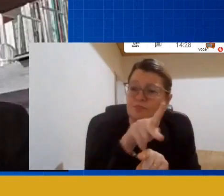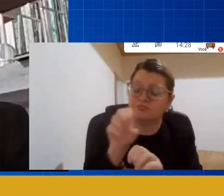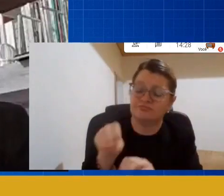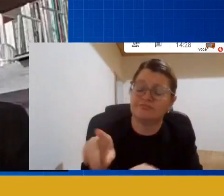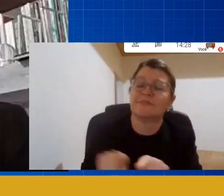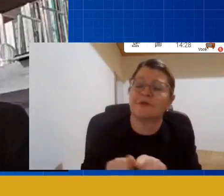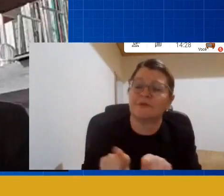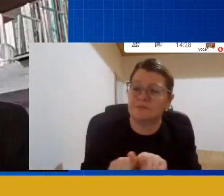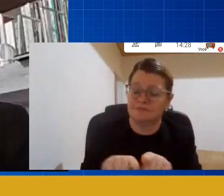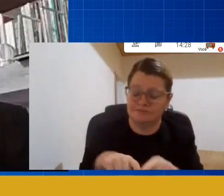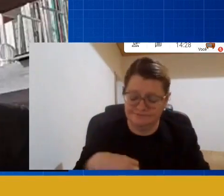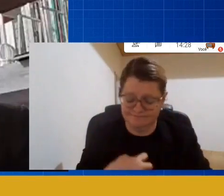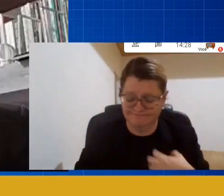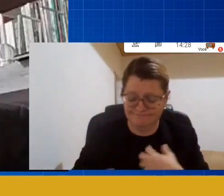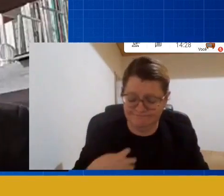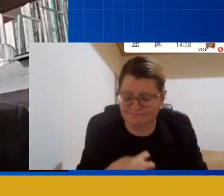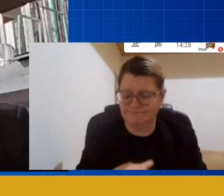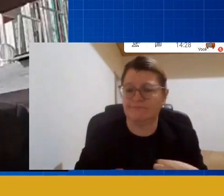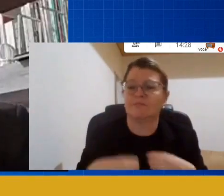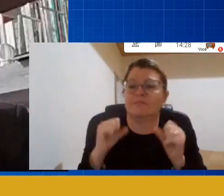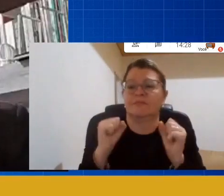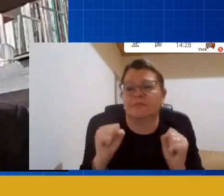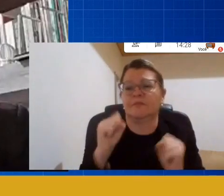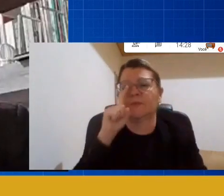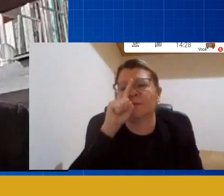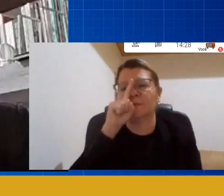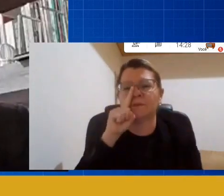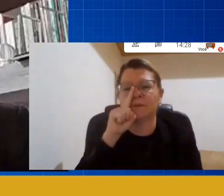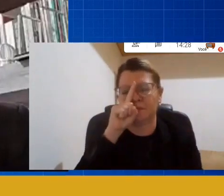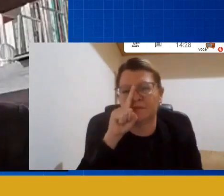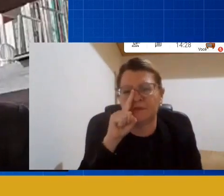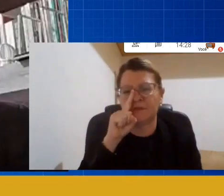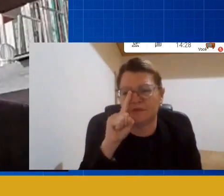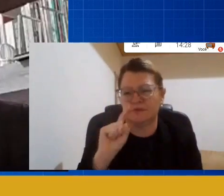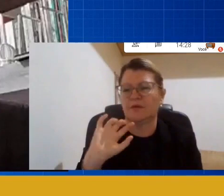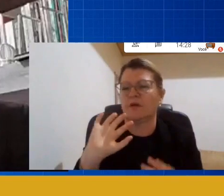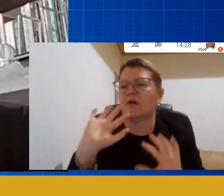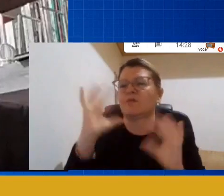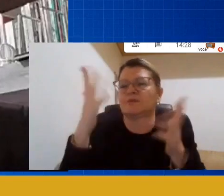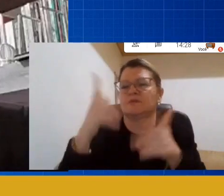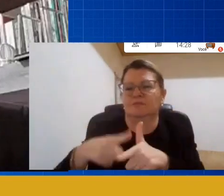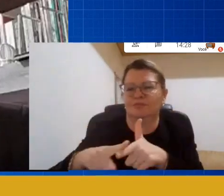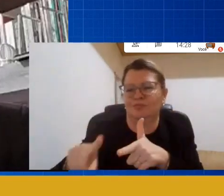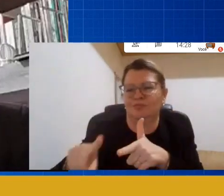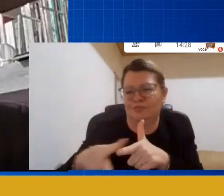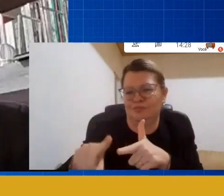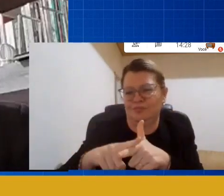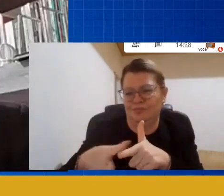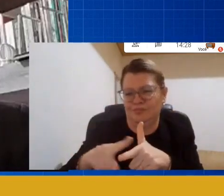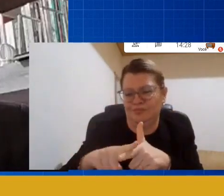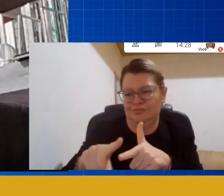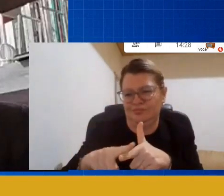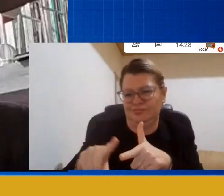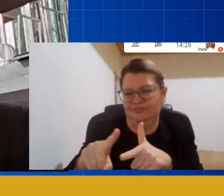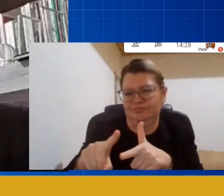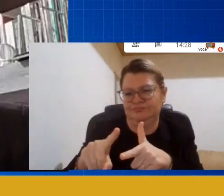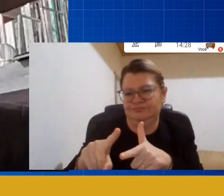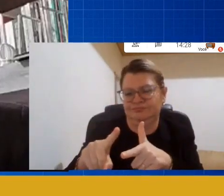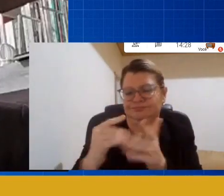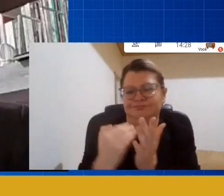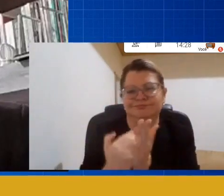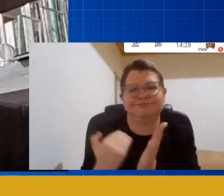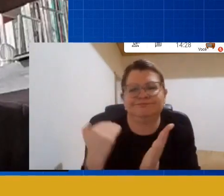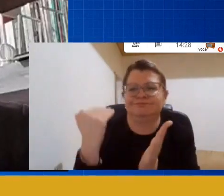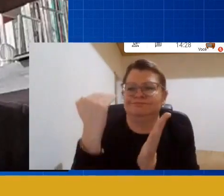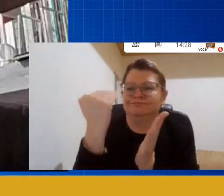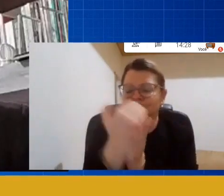aí a gente coloca um risco enorme de que isso se torne um problema a mais e essas crianças vão no